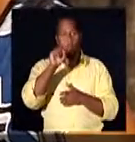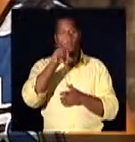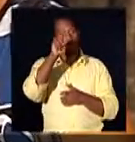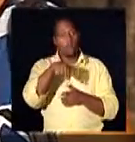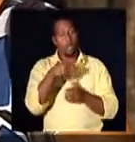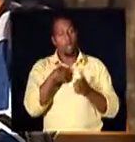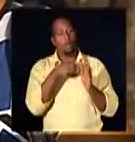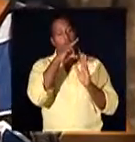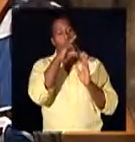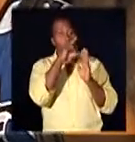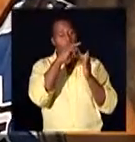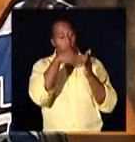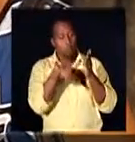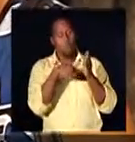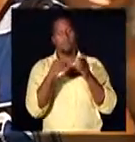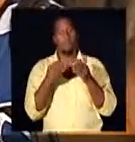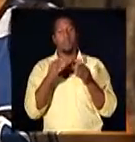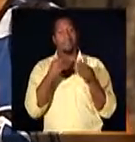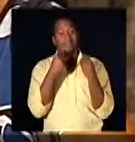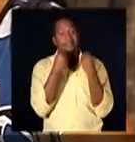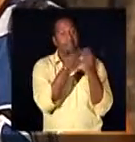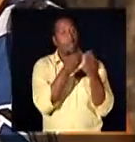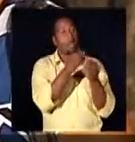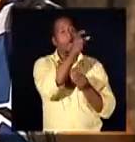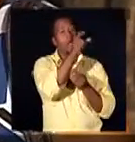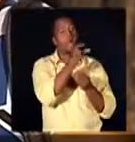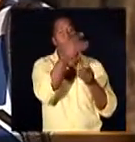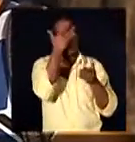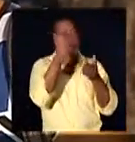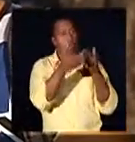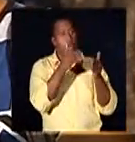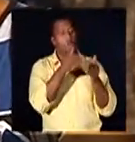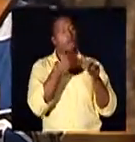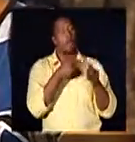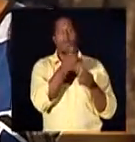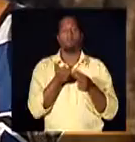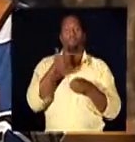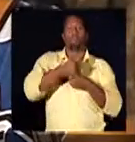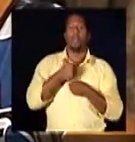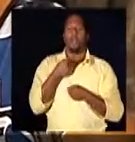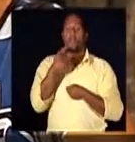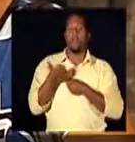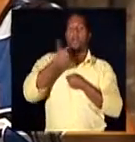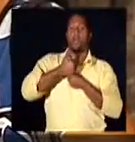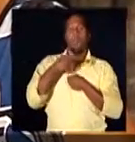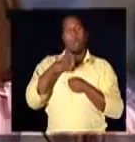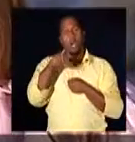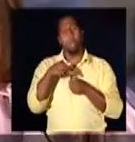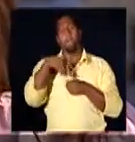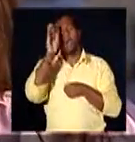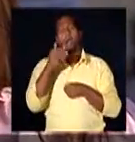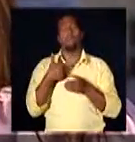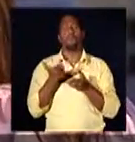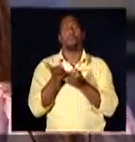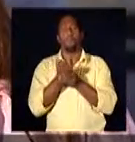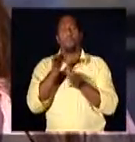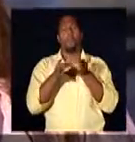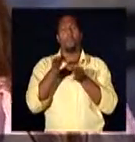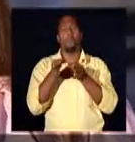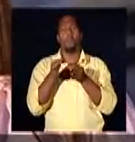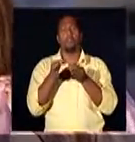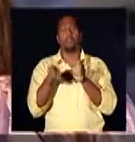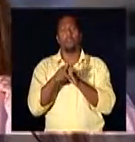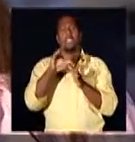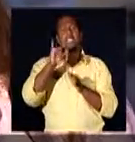é um documento dando ordem, direitos, aquela outra pessoa resolver tudo que nós temos para resolver. É dar o